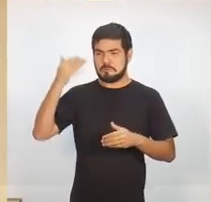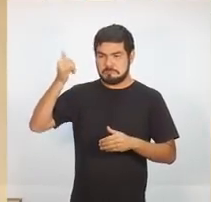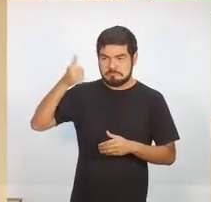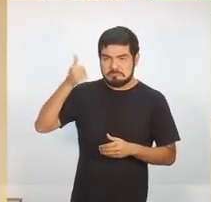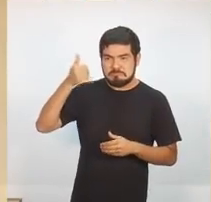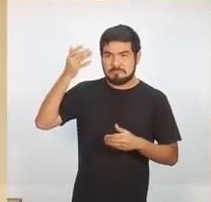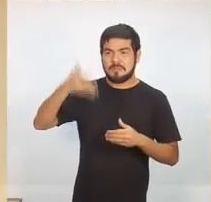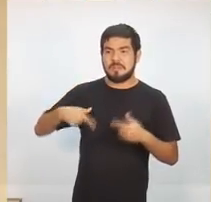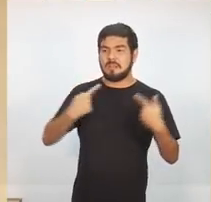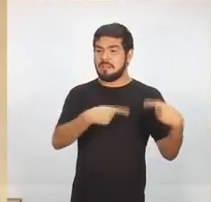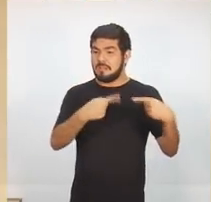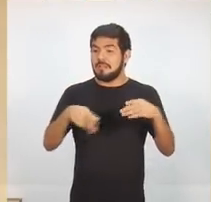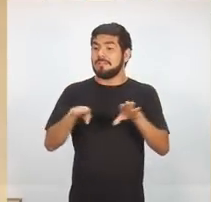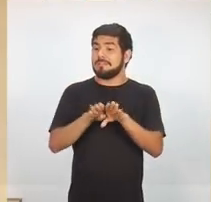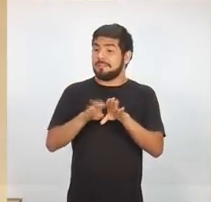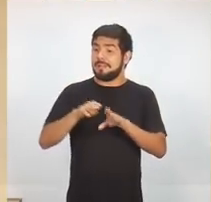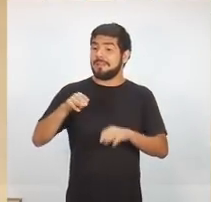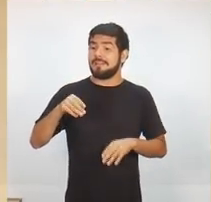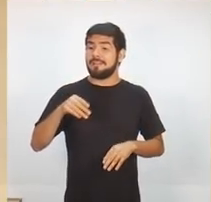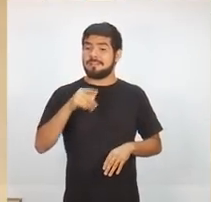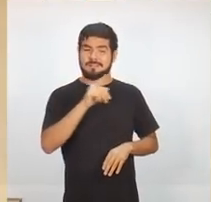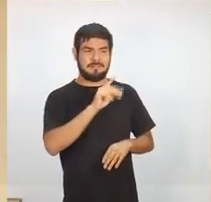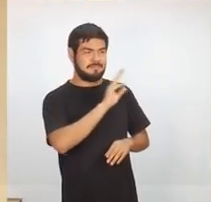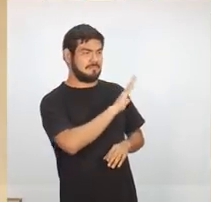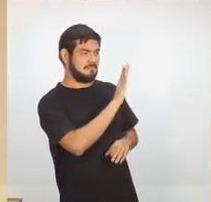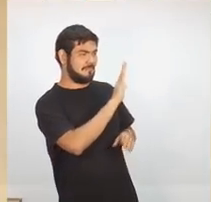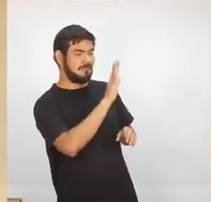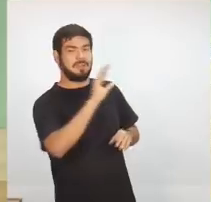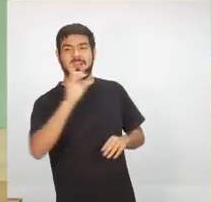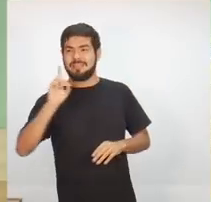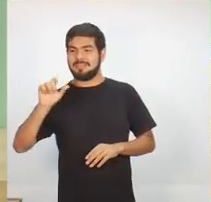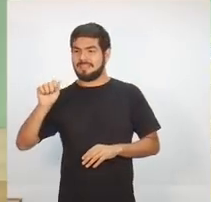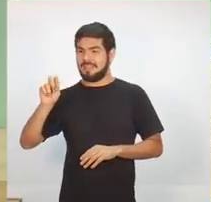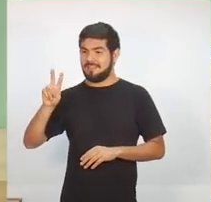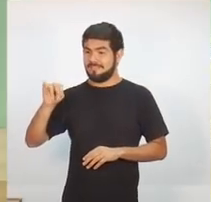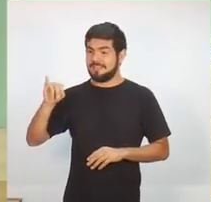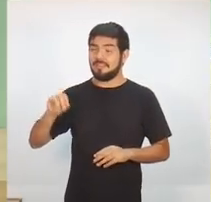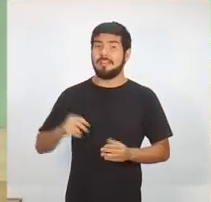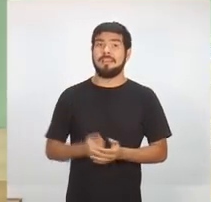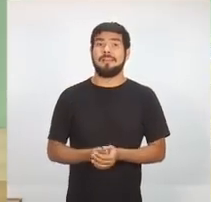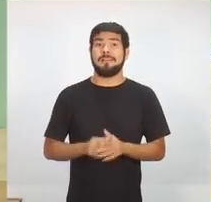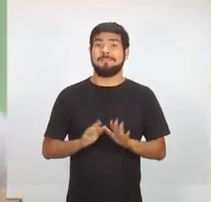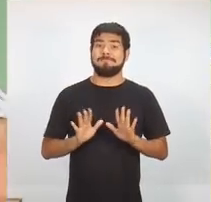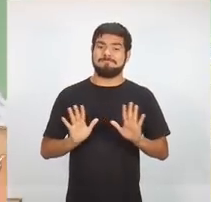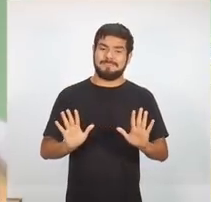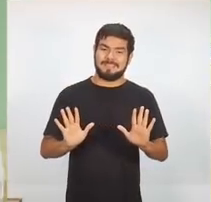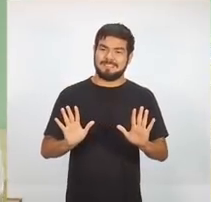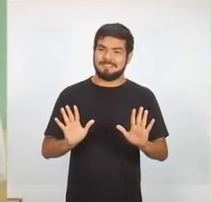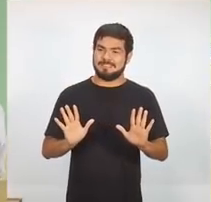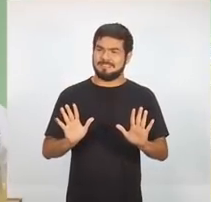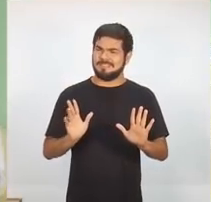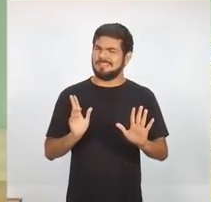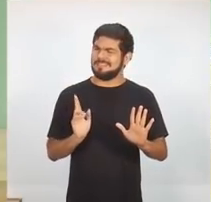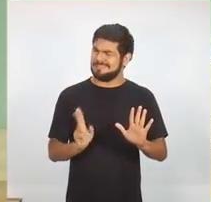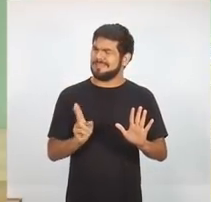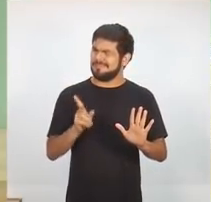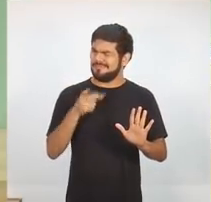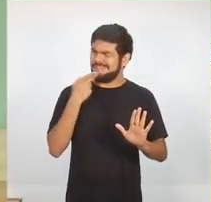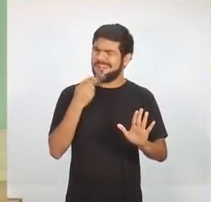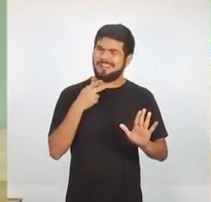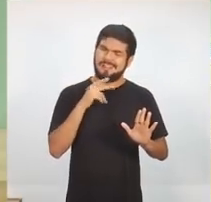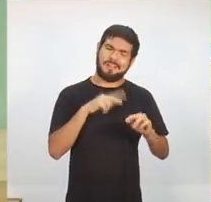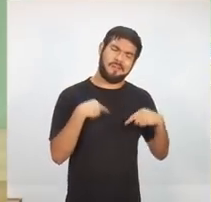Márcio, ao Wilson Lima e ao Davi Almeida. Mas, eu costumo falar em reuniões,